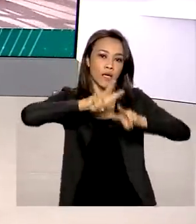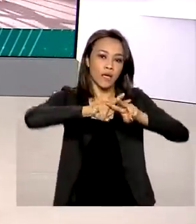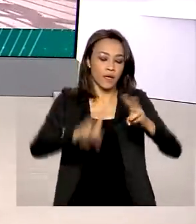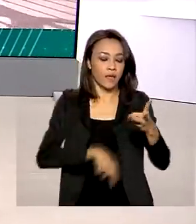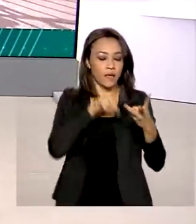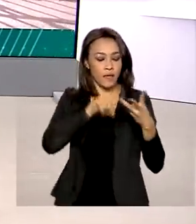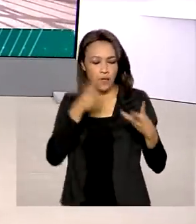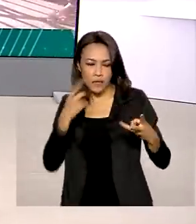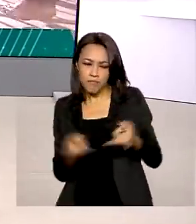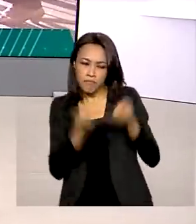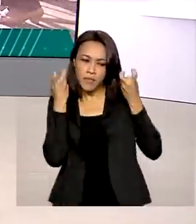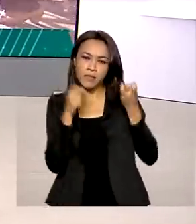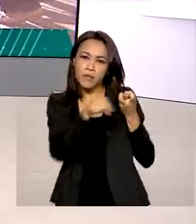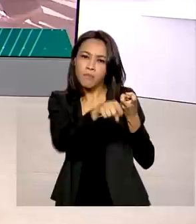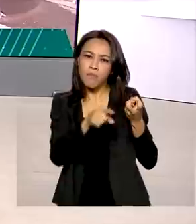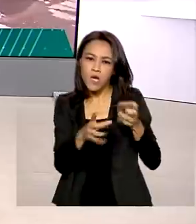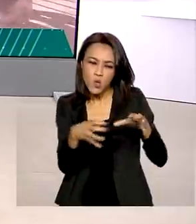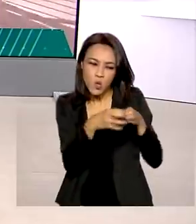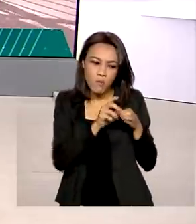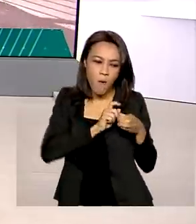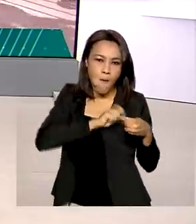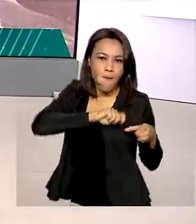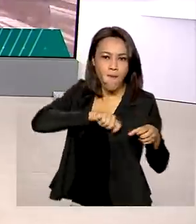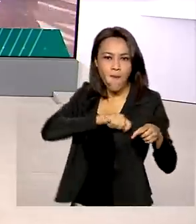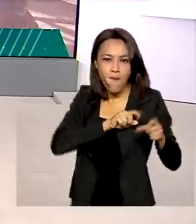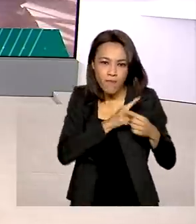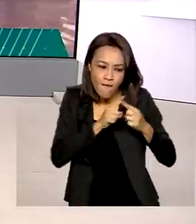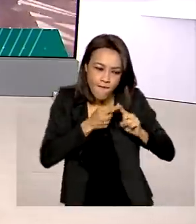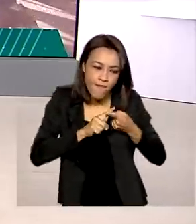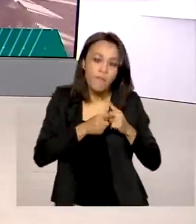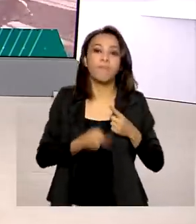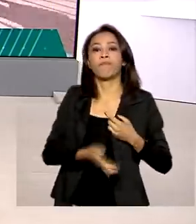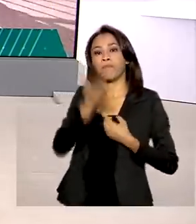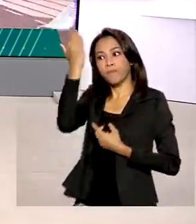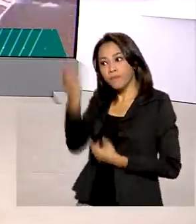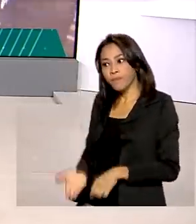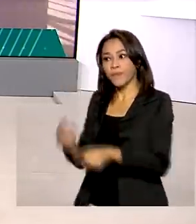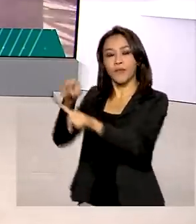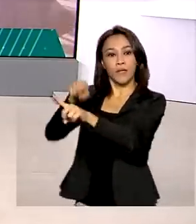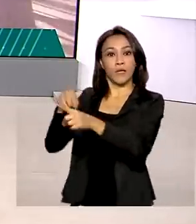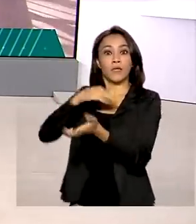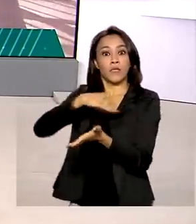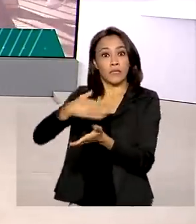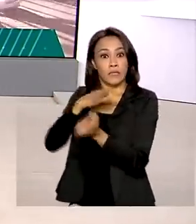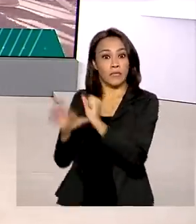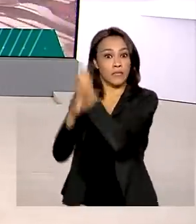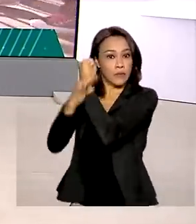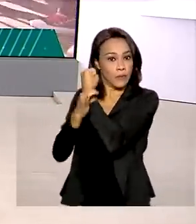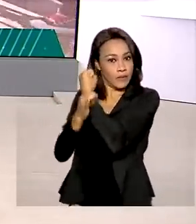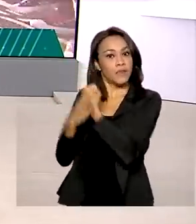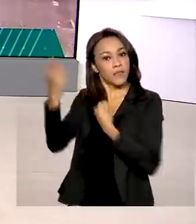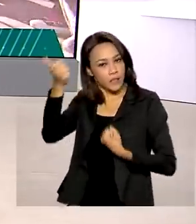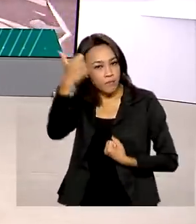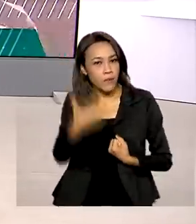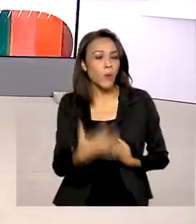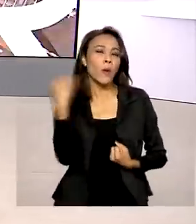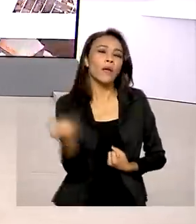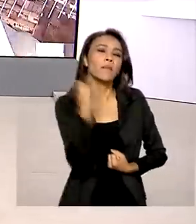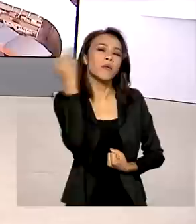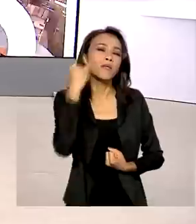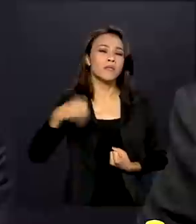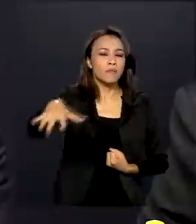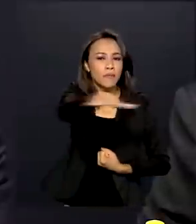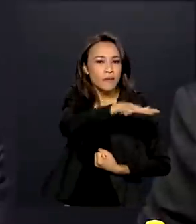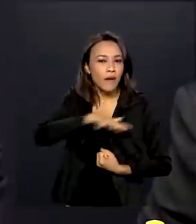criminosas. O ministro da Justiça e Segurança Pública, Anderson Torres, falou dos resultados da operação e a importância para a